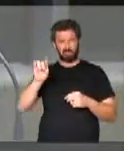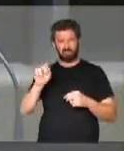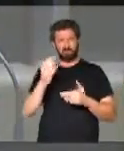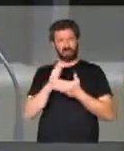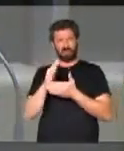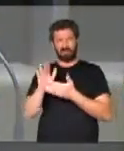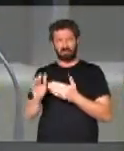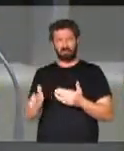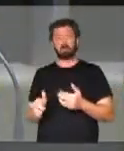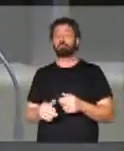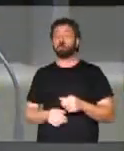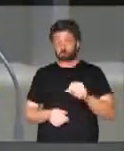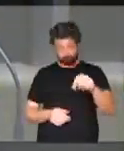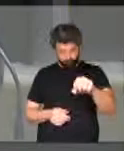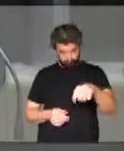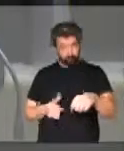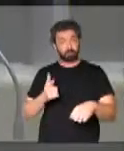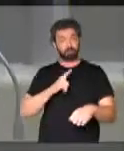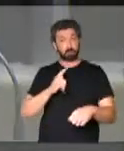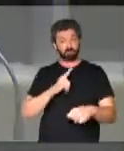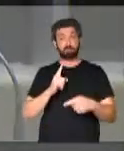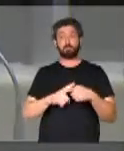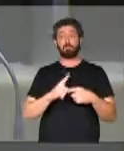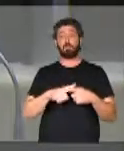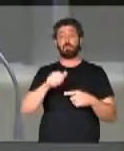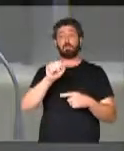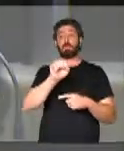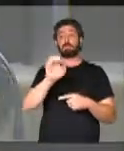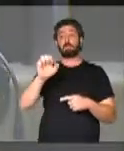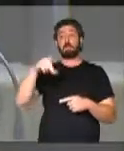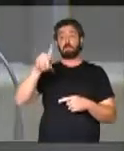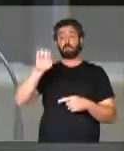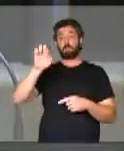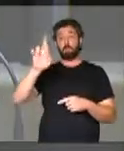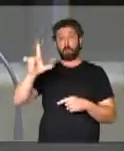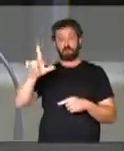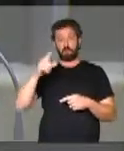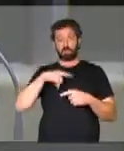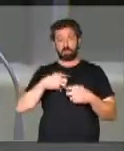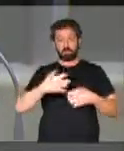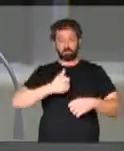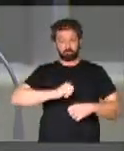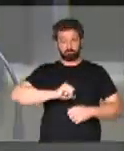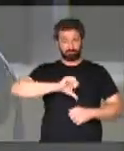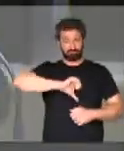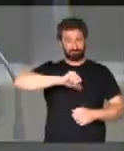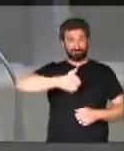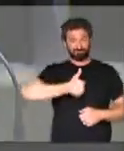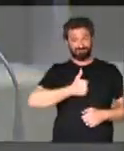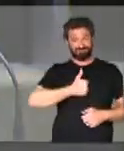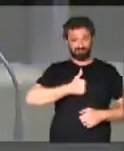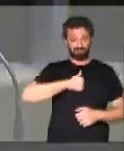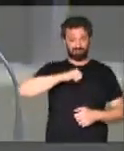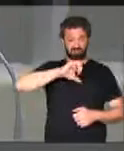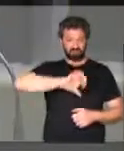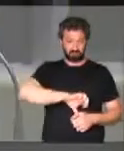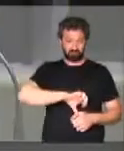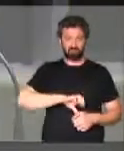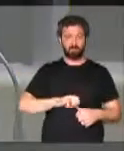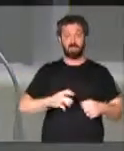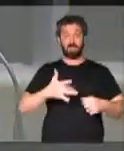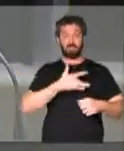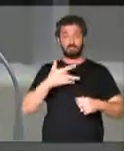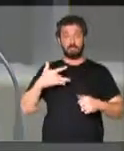moral? Sim, porque o assédio moral, quando destrói a autoestima, quando destrói o